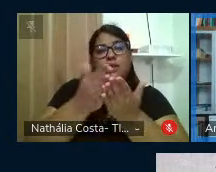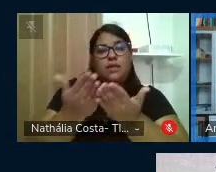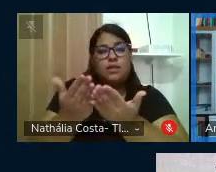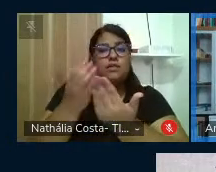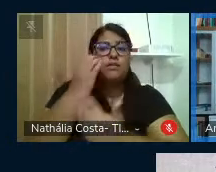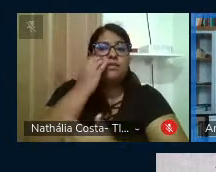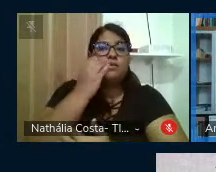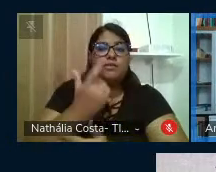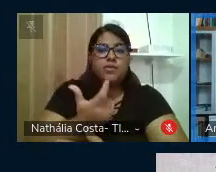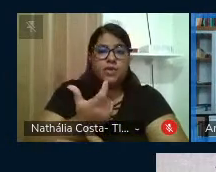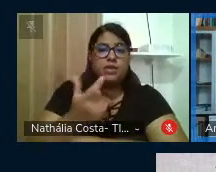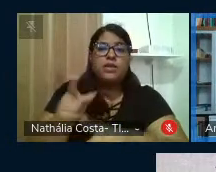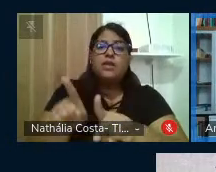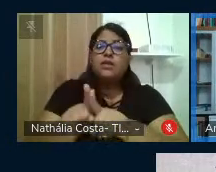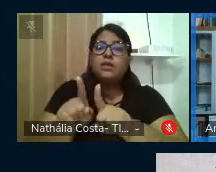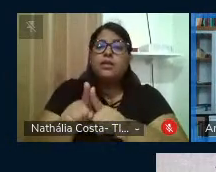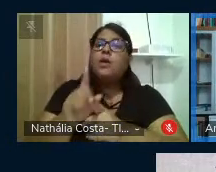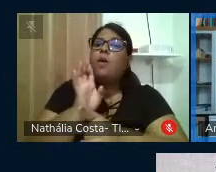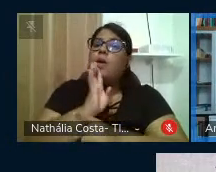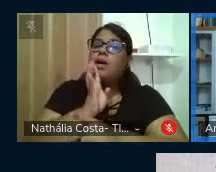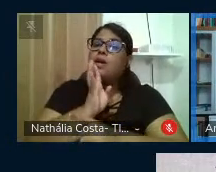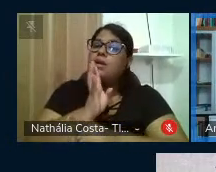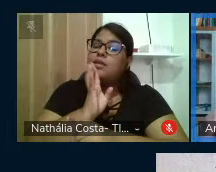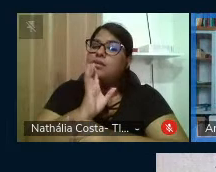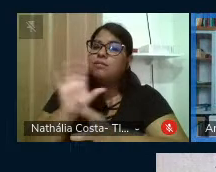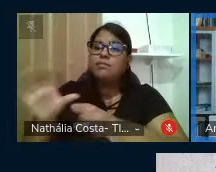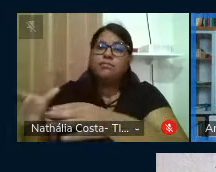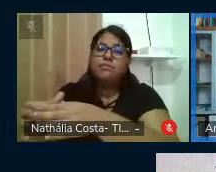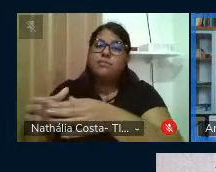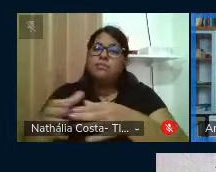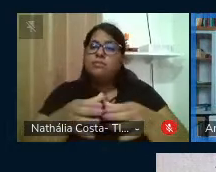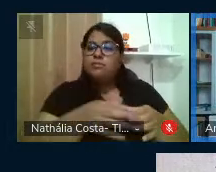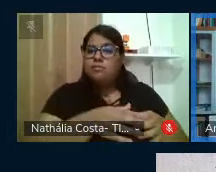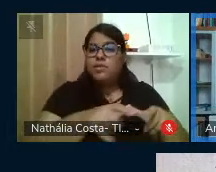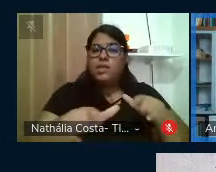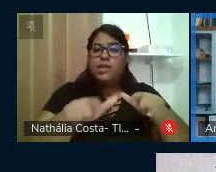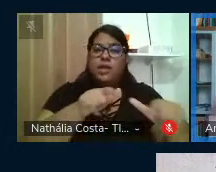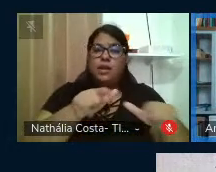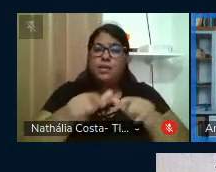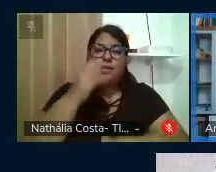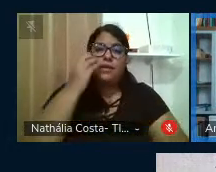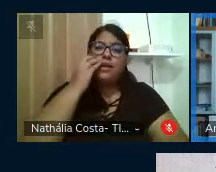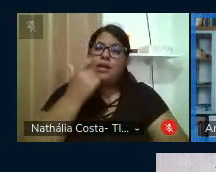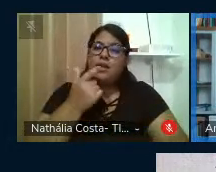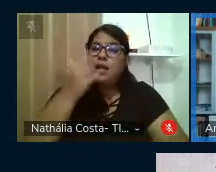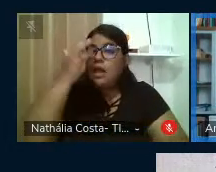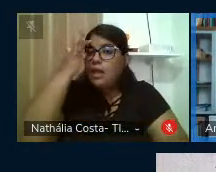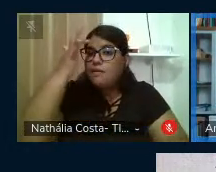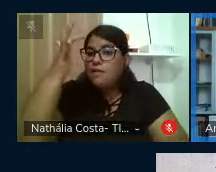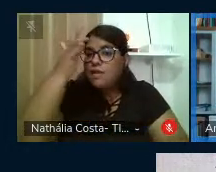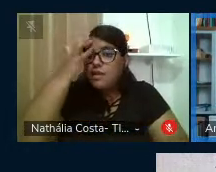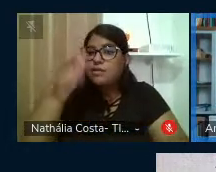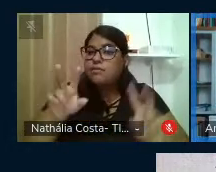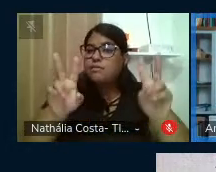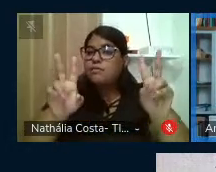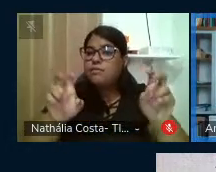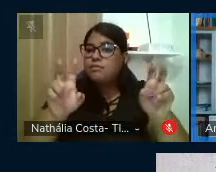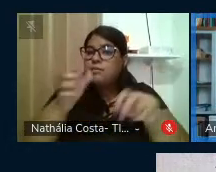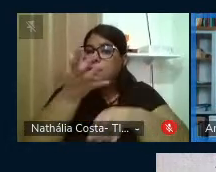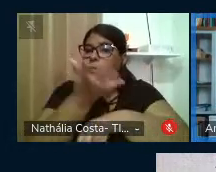mas ao conhecer as obras de Freire e as categorias trabalhadas por Freire, refletir sobre práticas